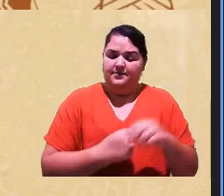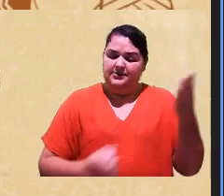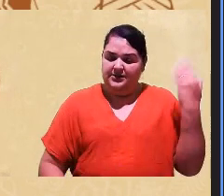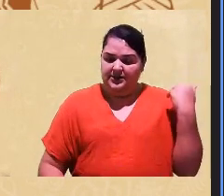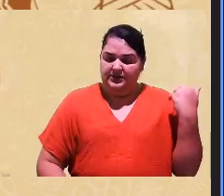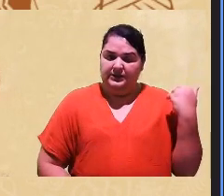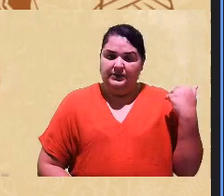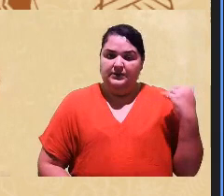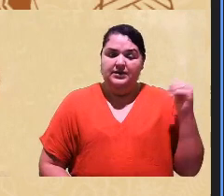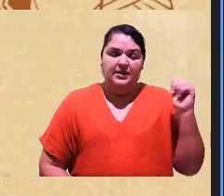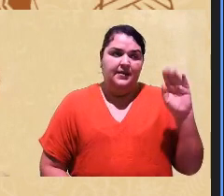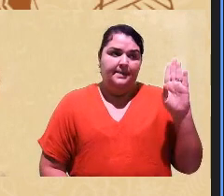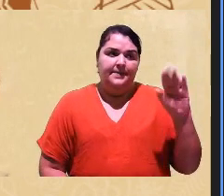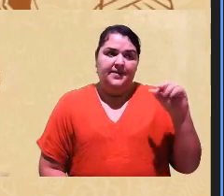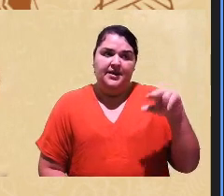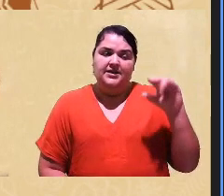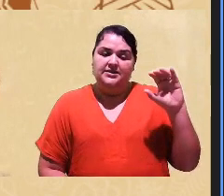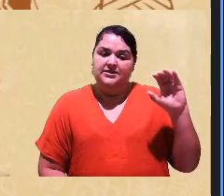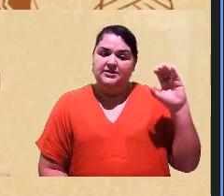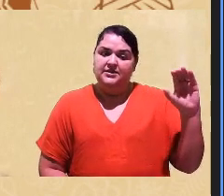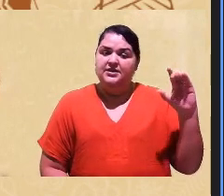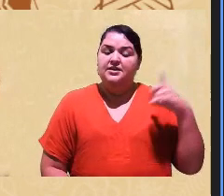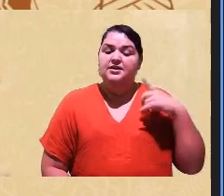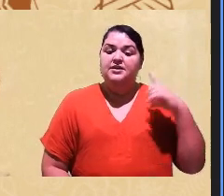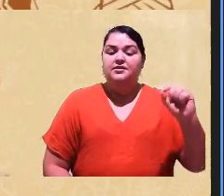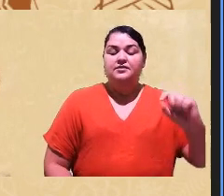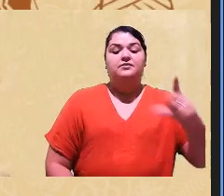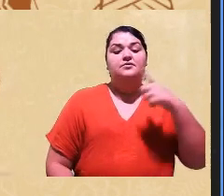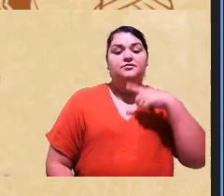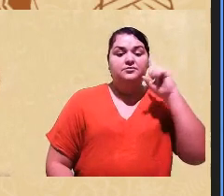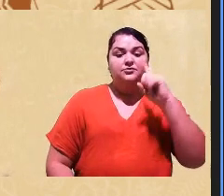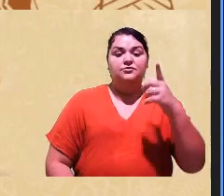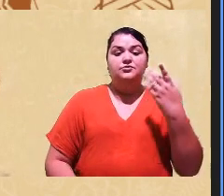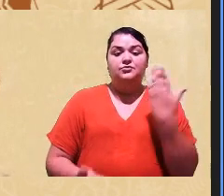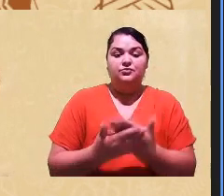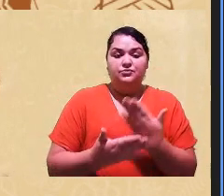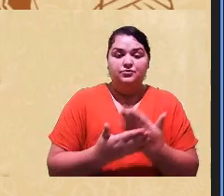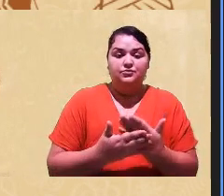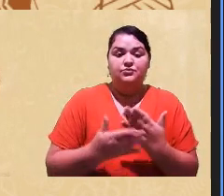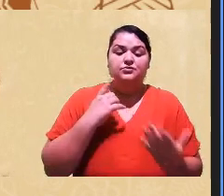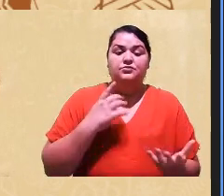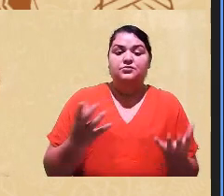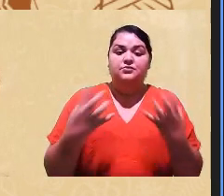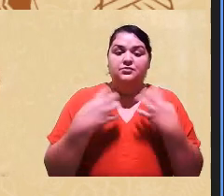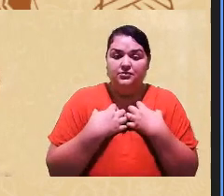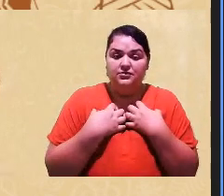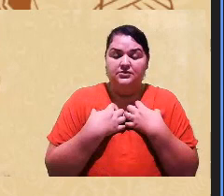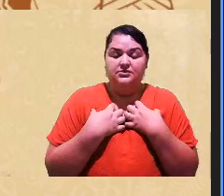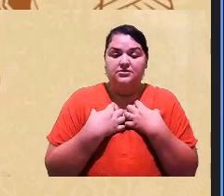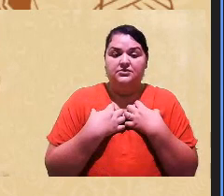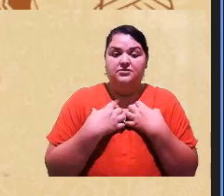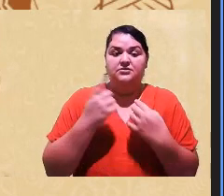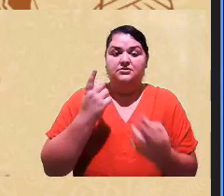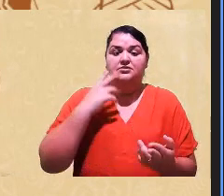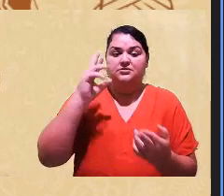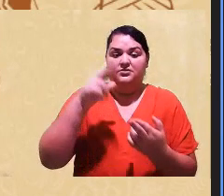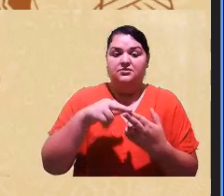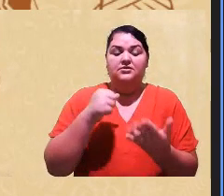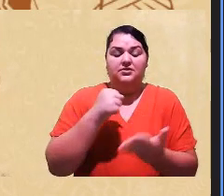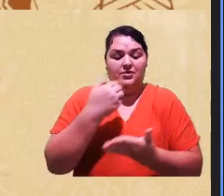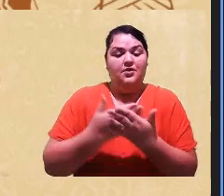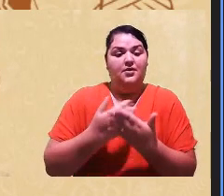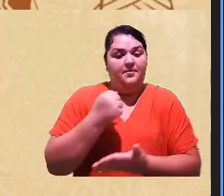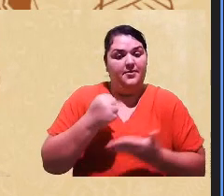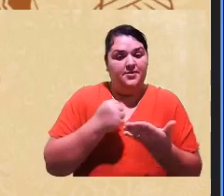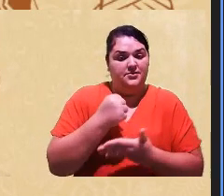BNCC traz a obrigatoriedade dos estudos socioemocionais na rede de ensino básico então